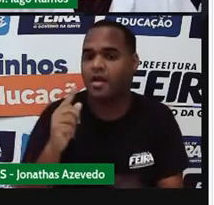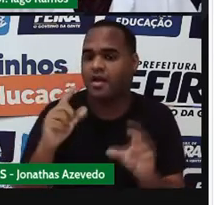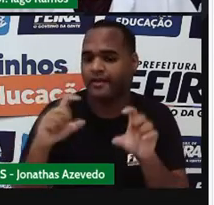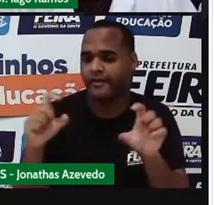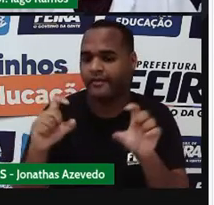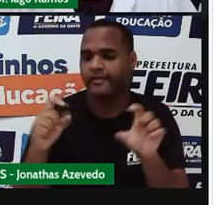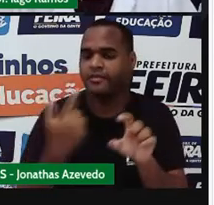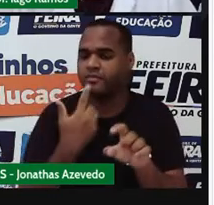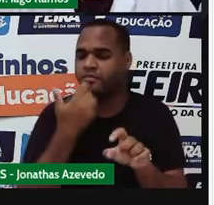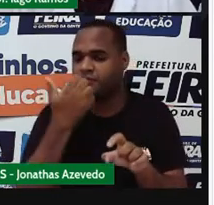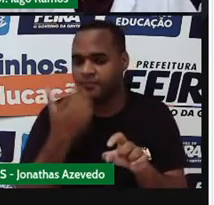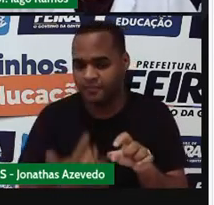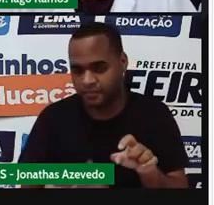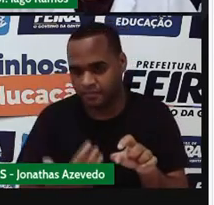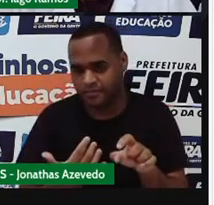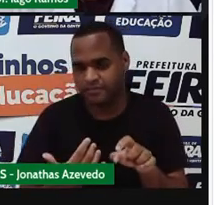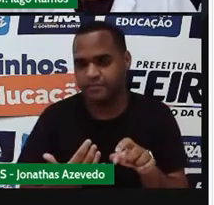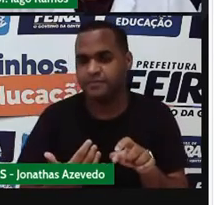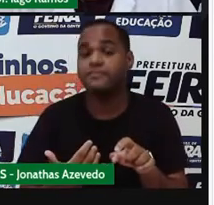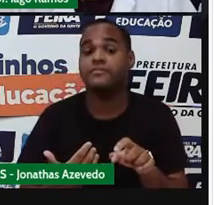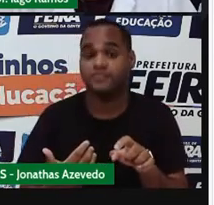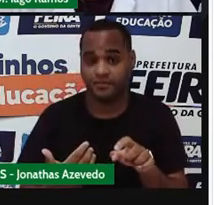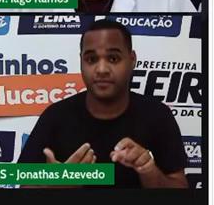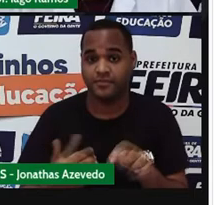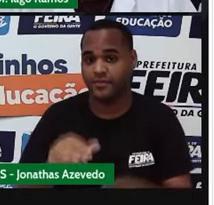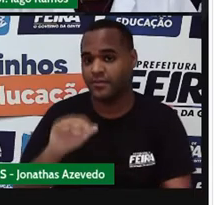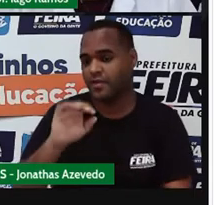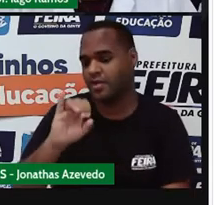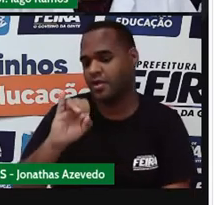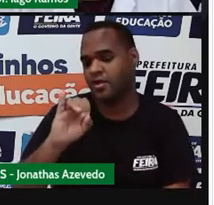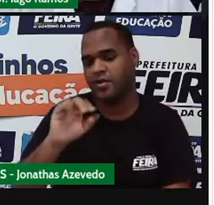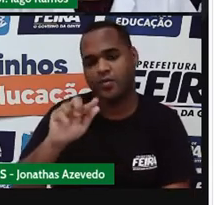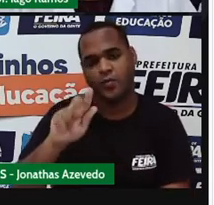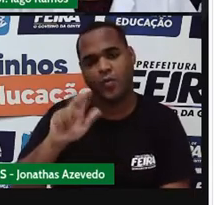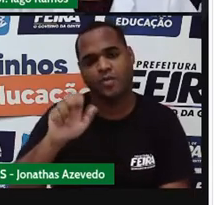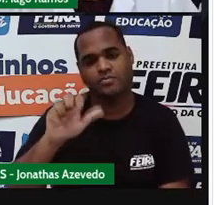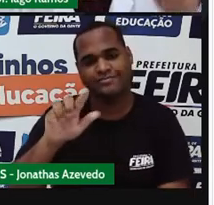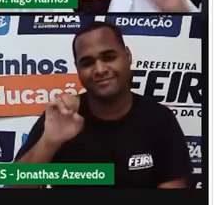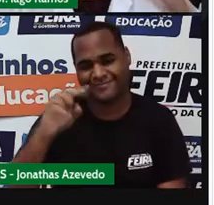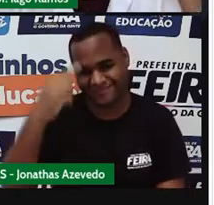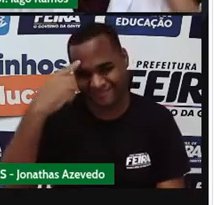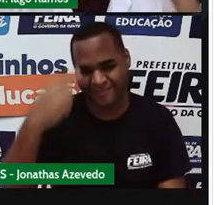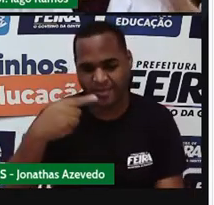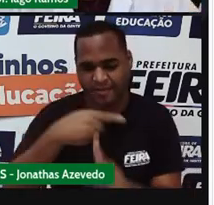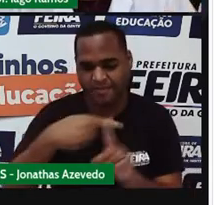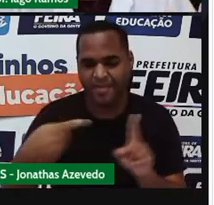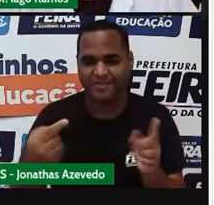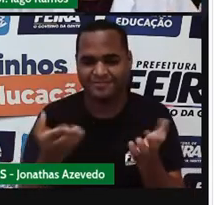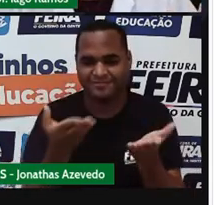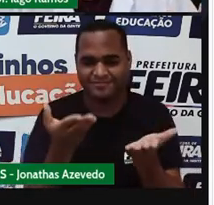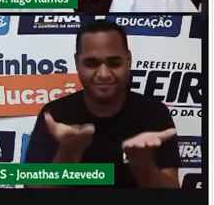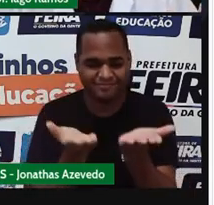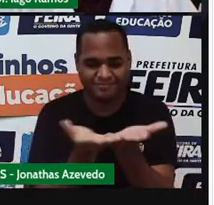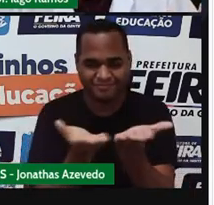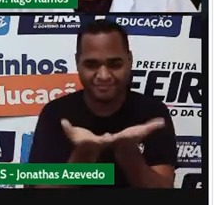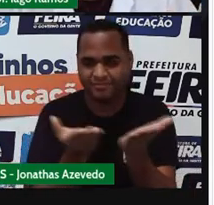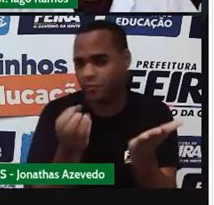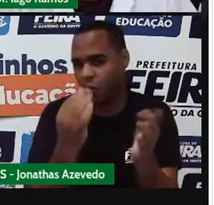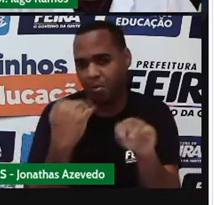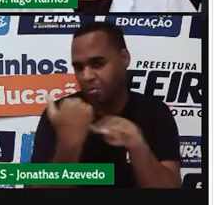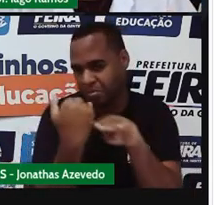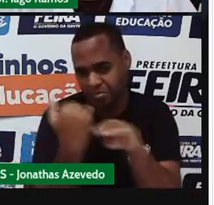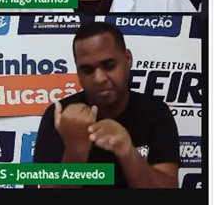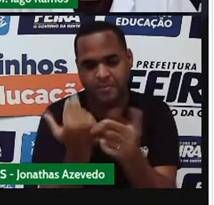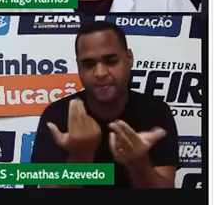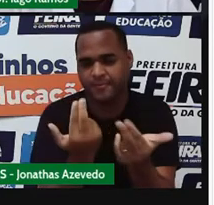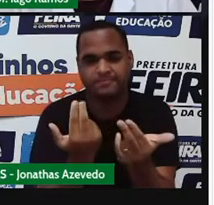ter a ver com a ideia de igualdade. E quando a gente vai lá na expressão, né? Que eu disse que